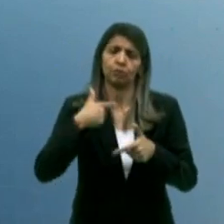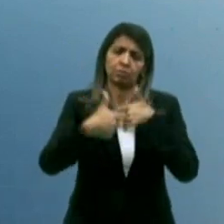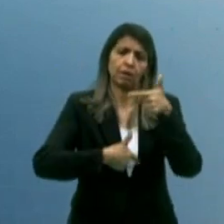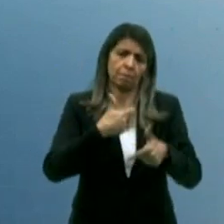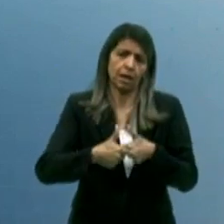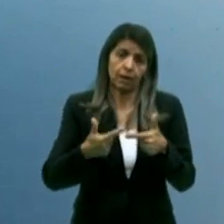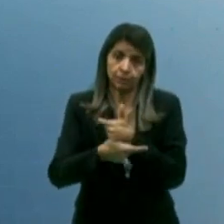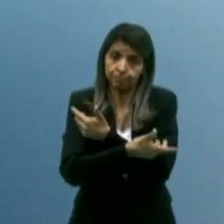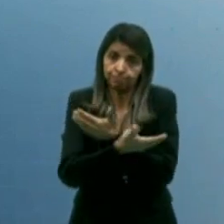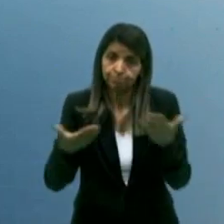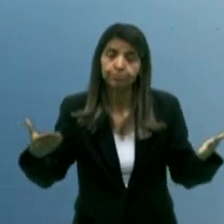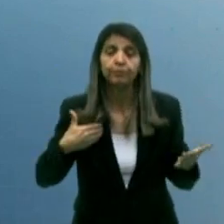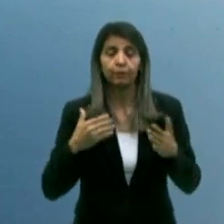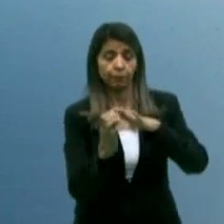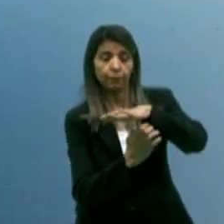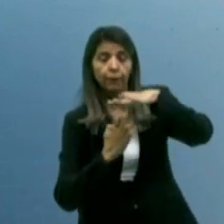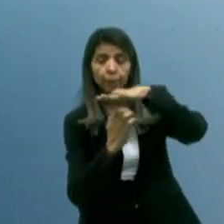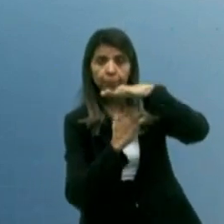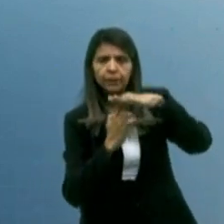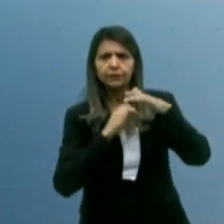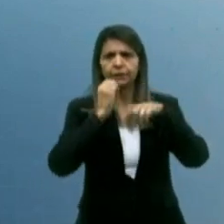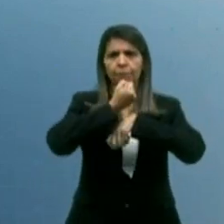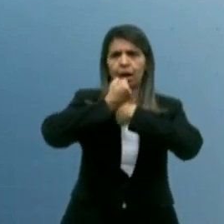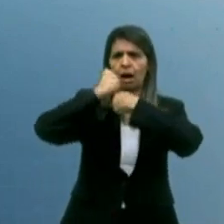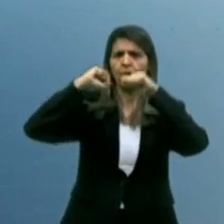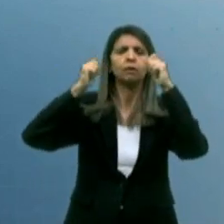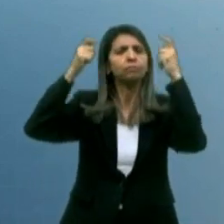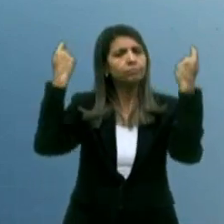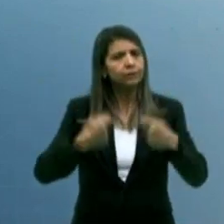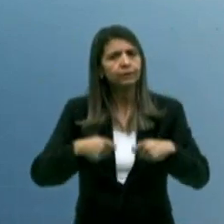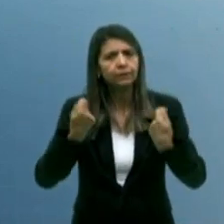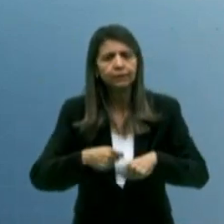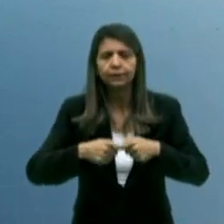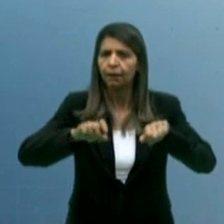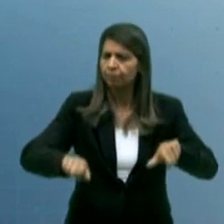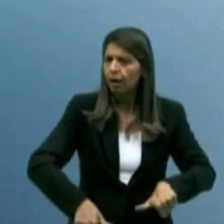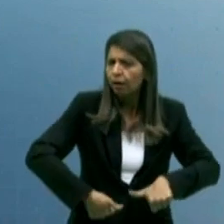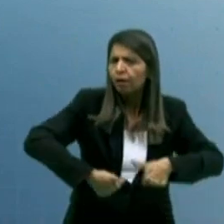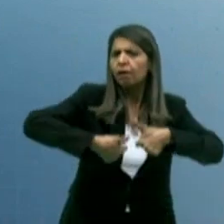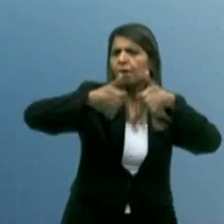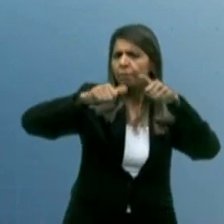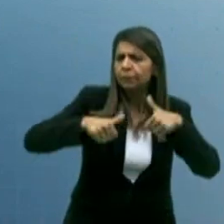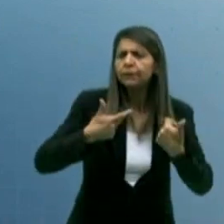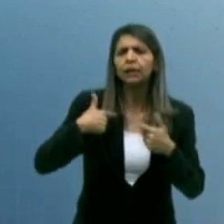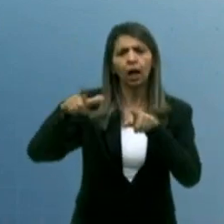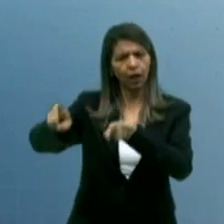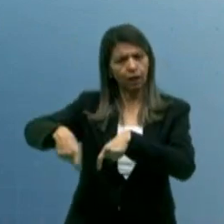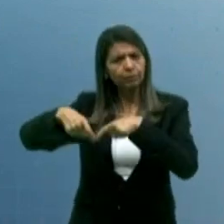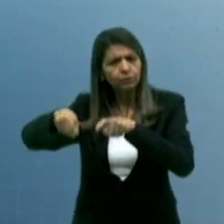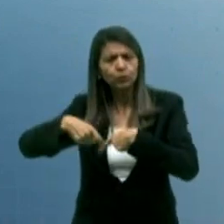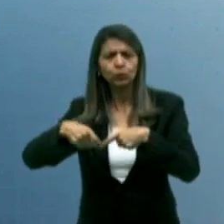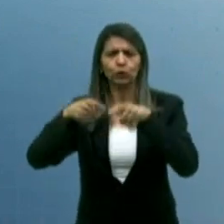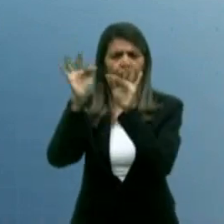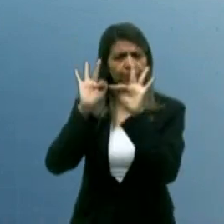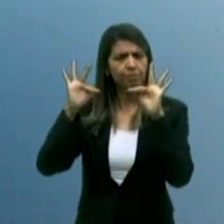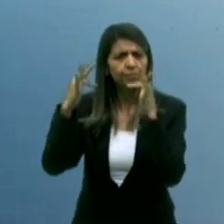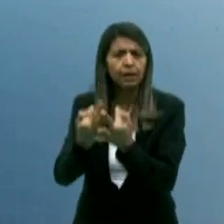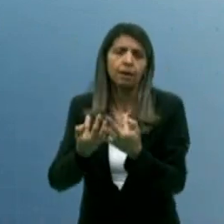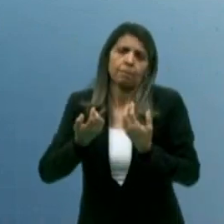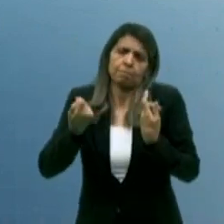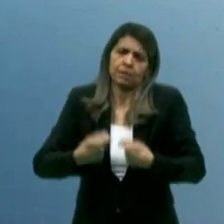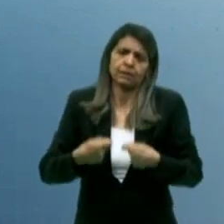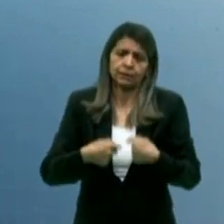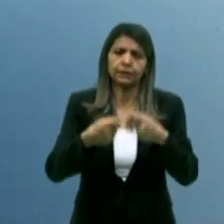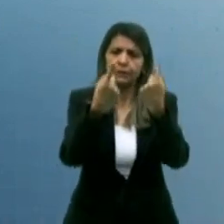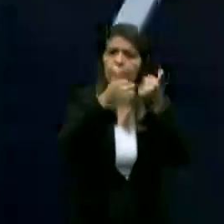A micro geração para que nós ampliemos as oportunidades na agricultura familiar, barateando